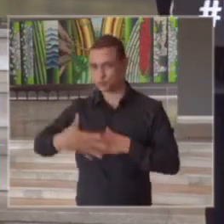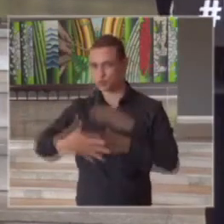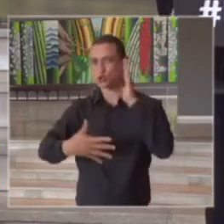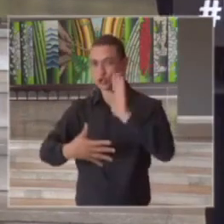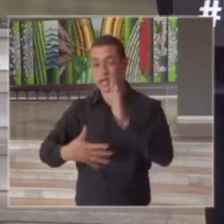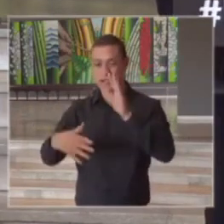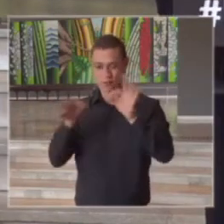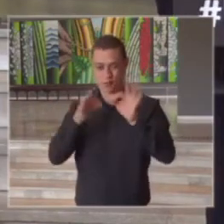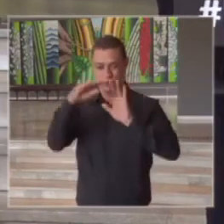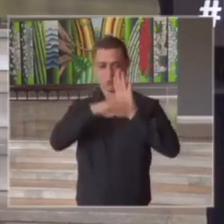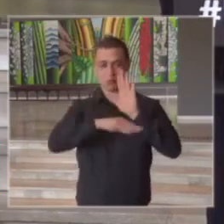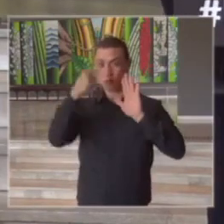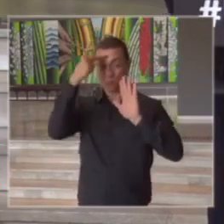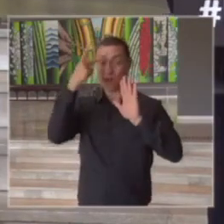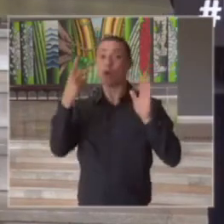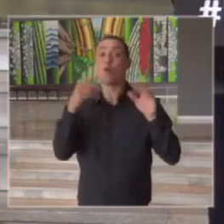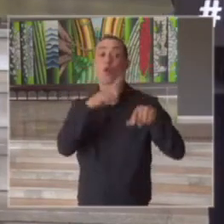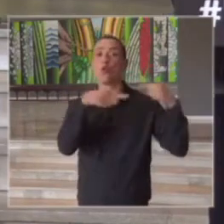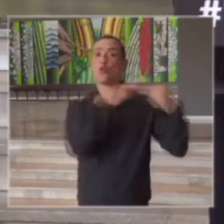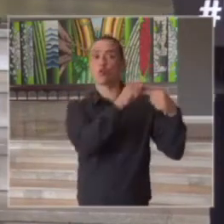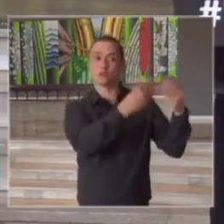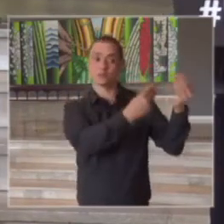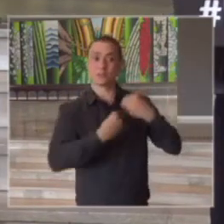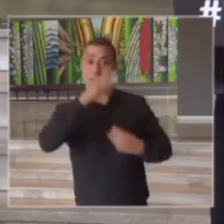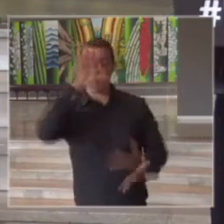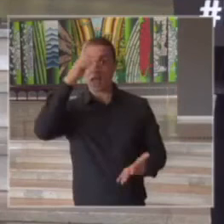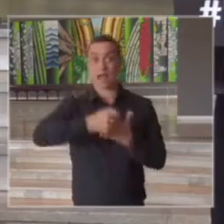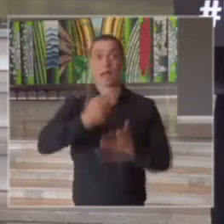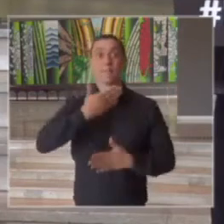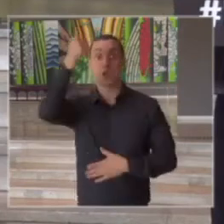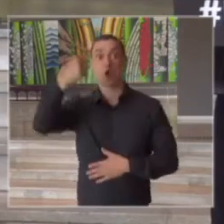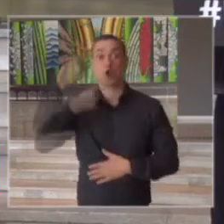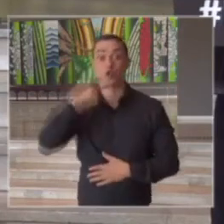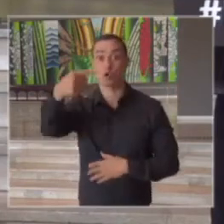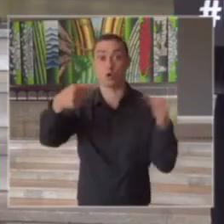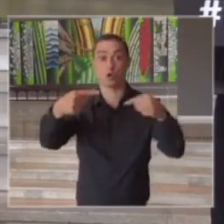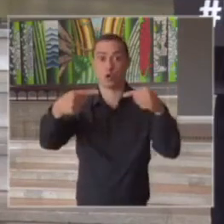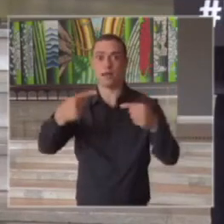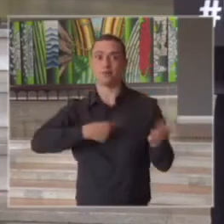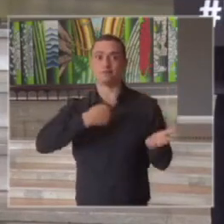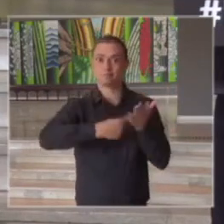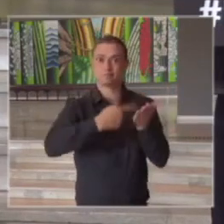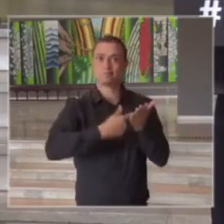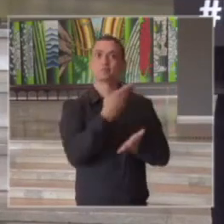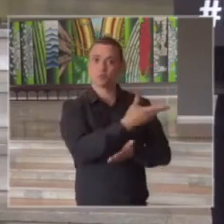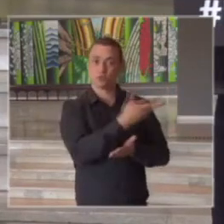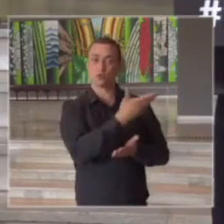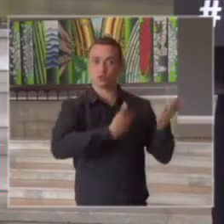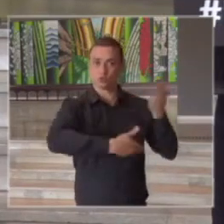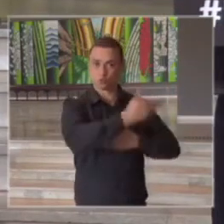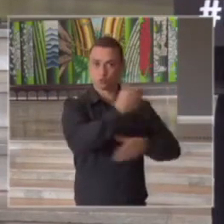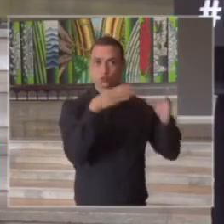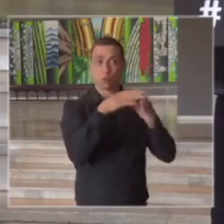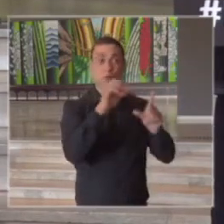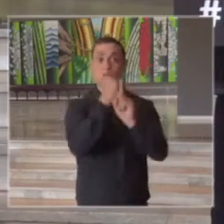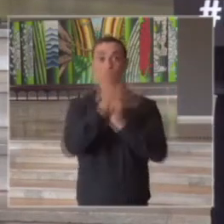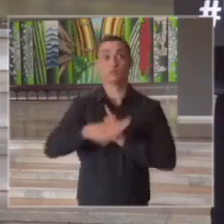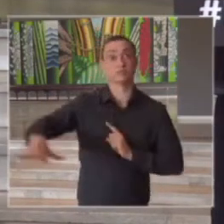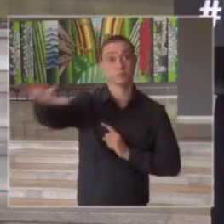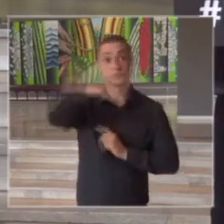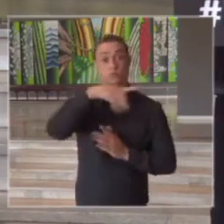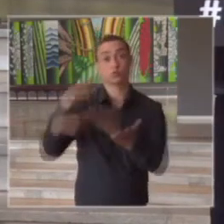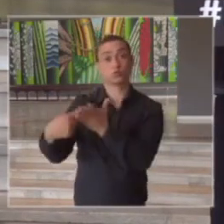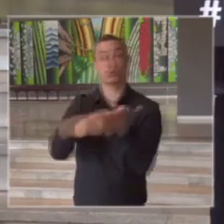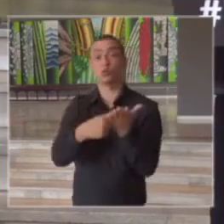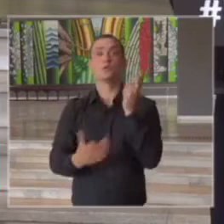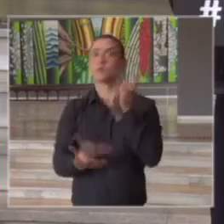Paulo foi feito para a gente tomar a decisão a melhor decisão da semana foi um acordo que nós fizemos aqui com a sociedade de